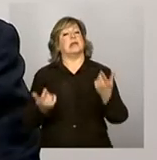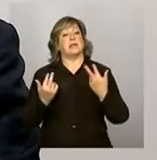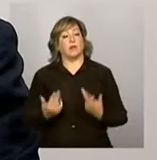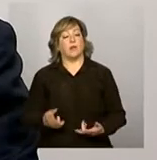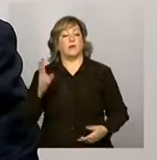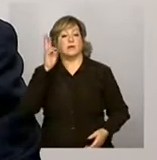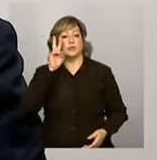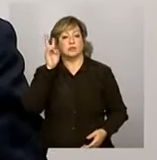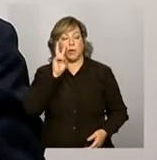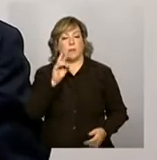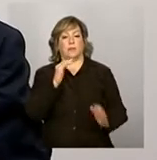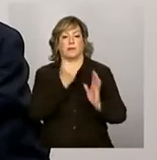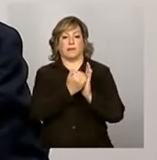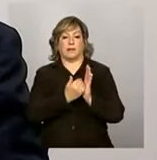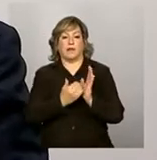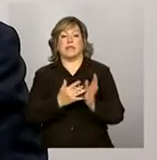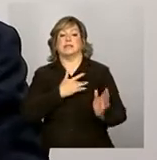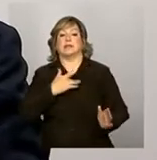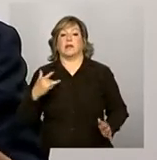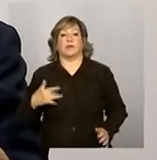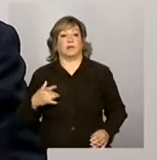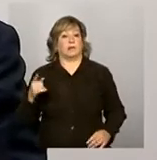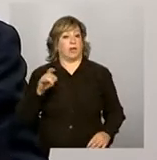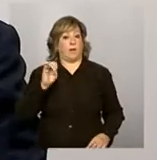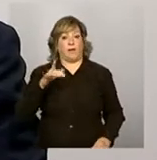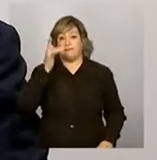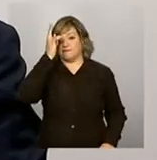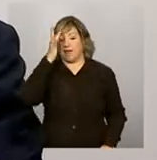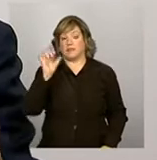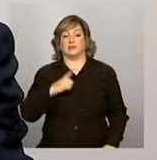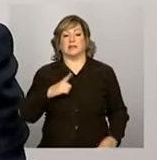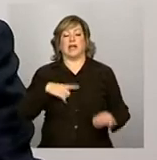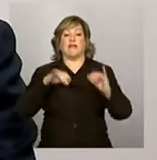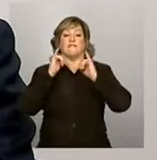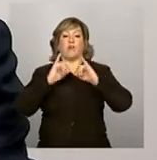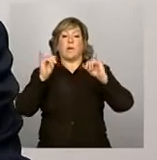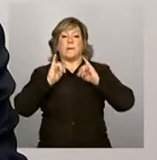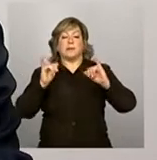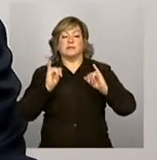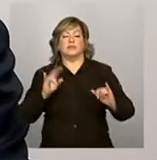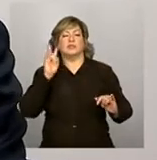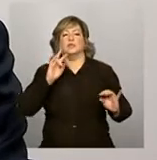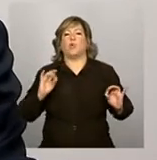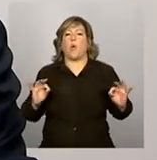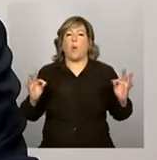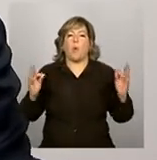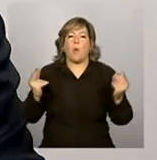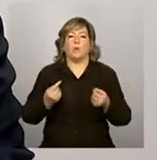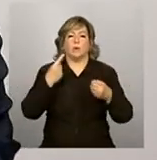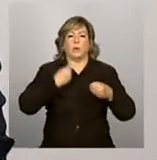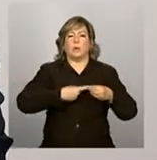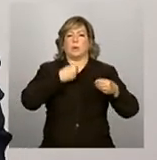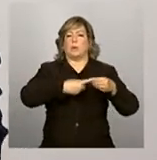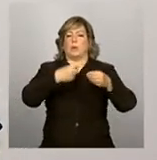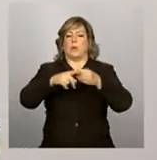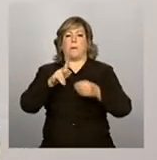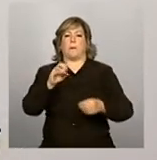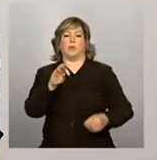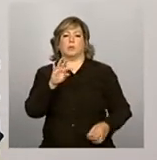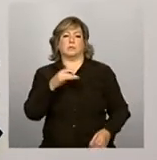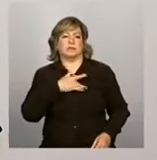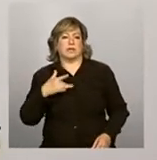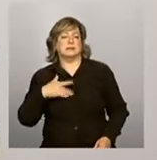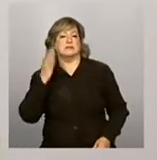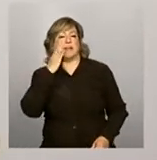relação à agenda de saúde. E não é fácil, de fato, a gente ter dados, levantar dados de todos os postos de saúde para saber